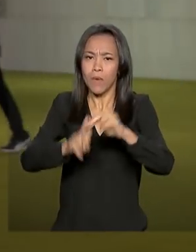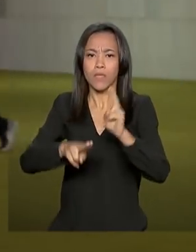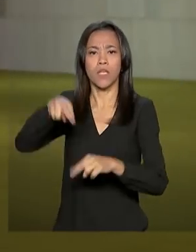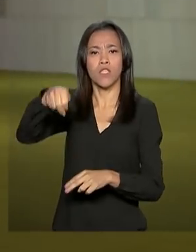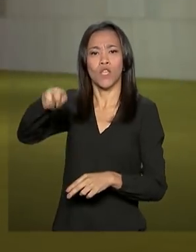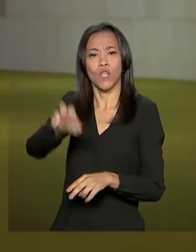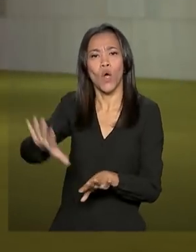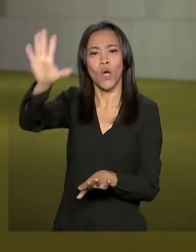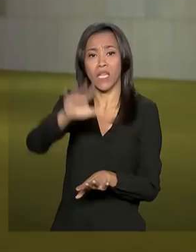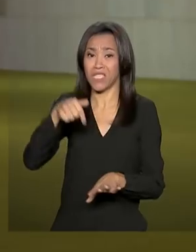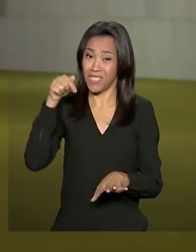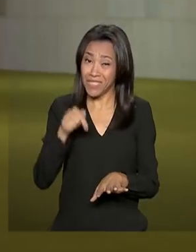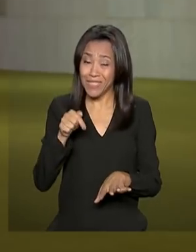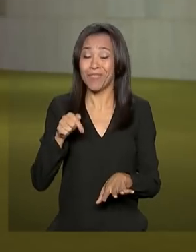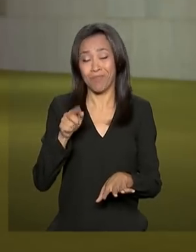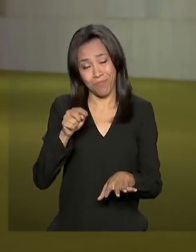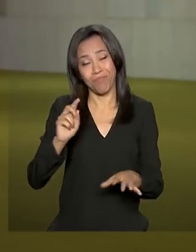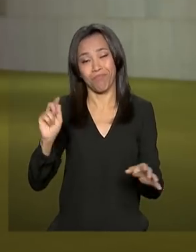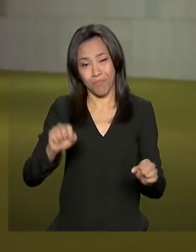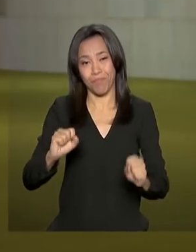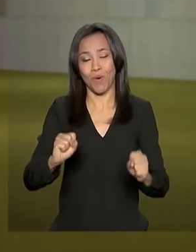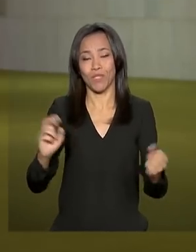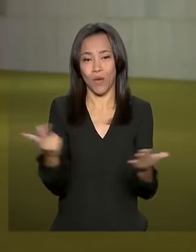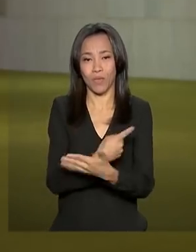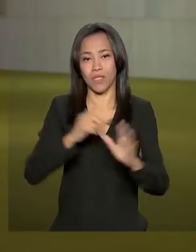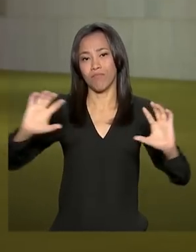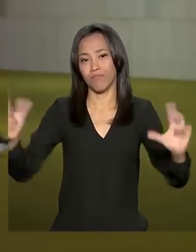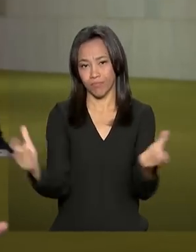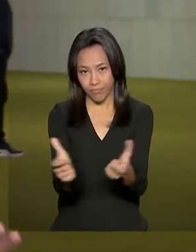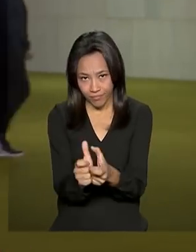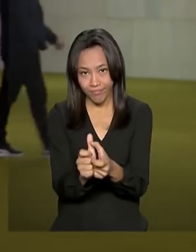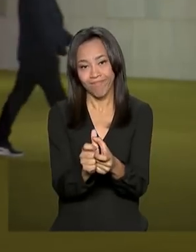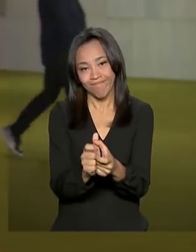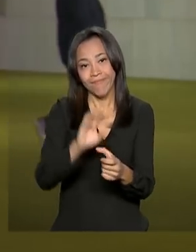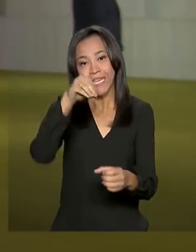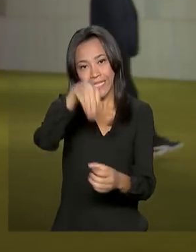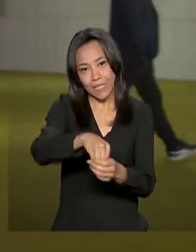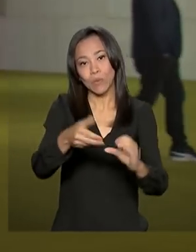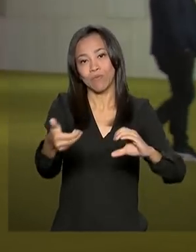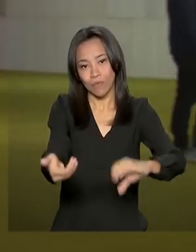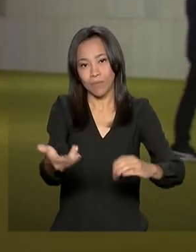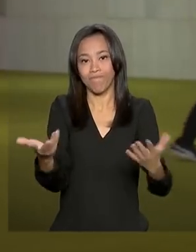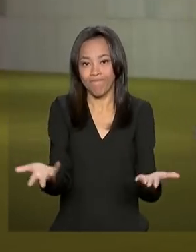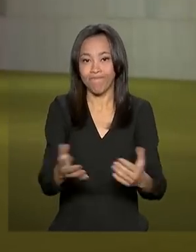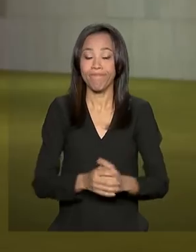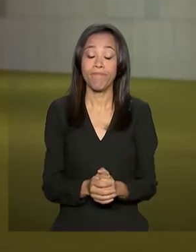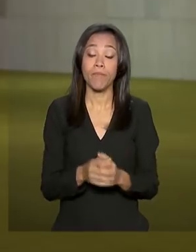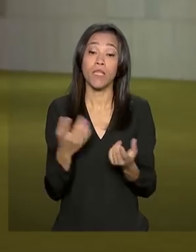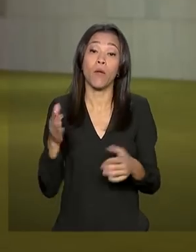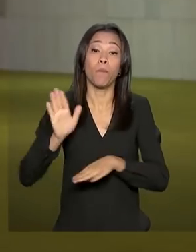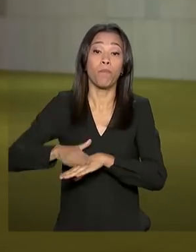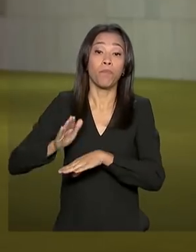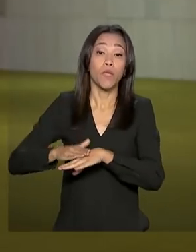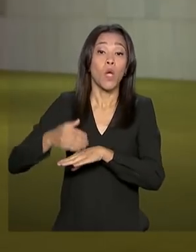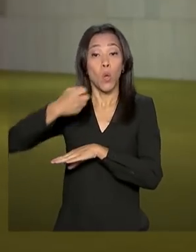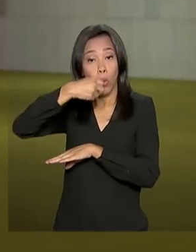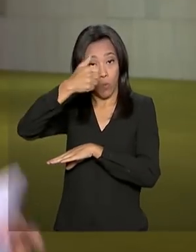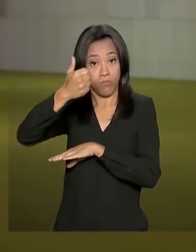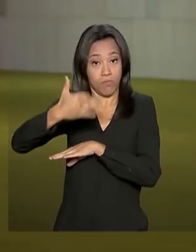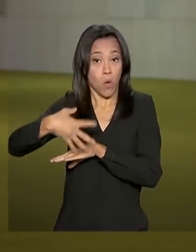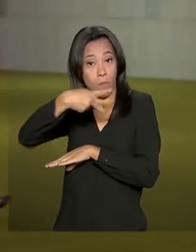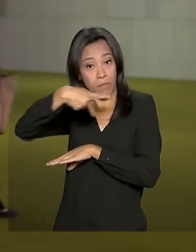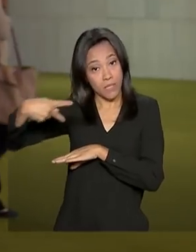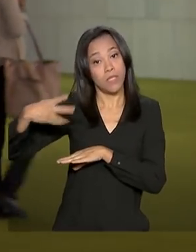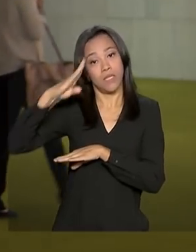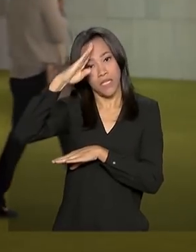isso pode esvaziar a casa e também dificultar a formação de quórum para essa votação. O próprio presidente Jair Bolsonaro já